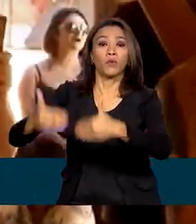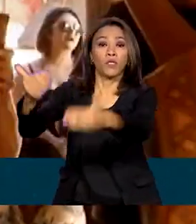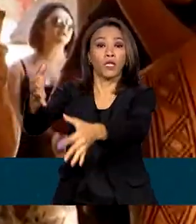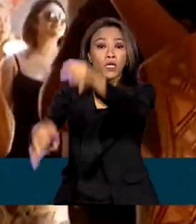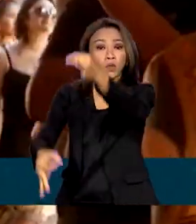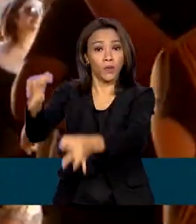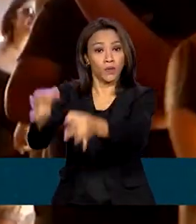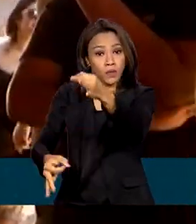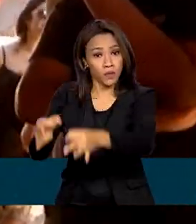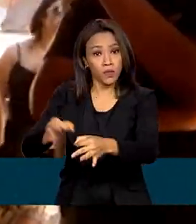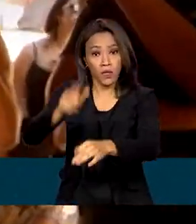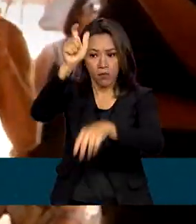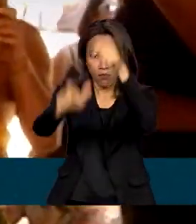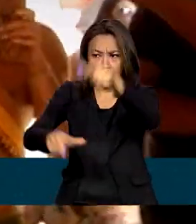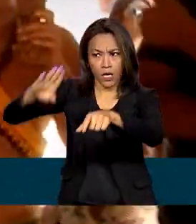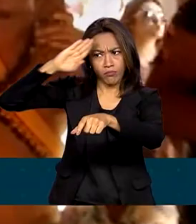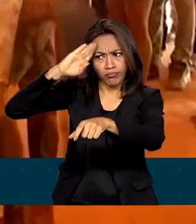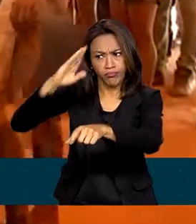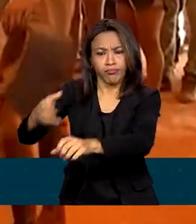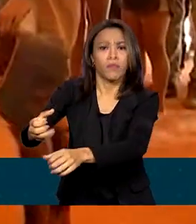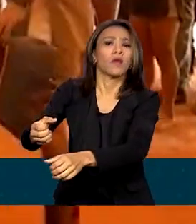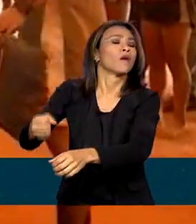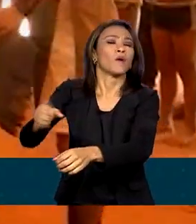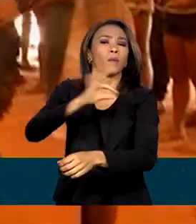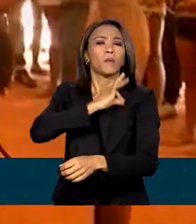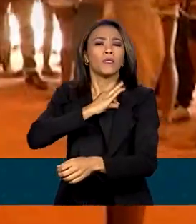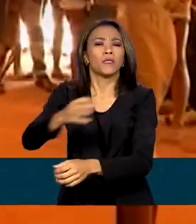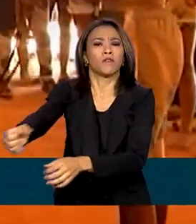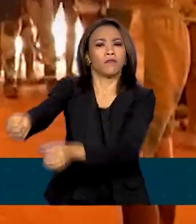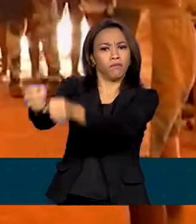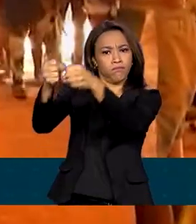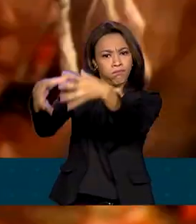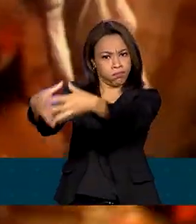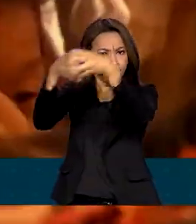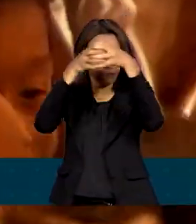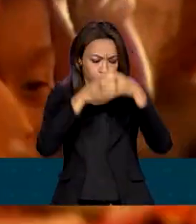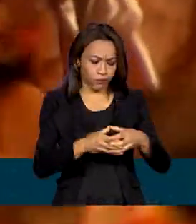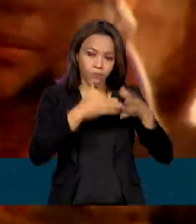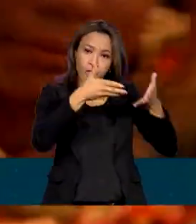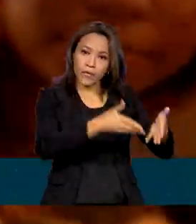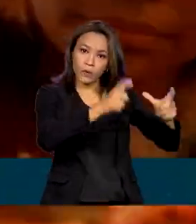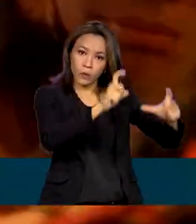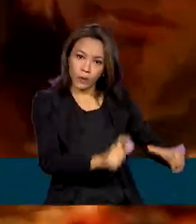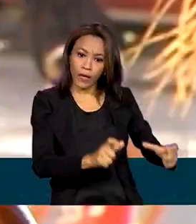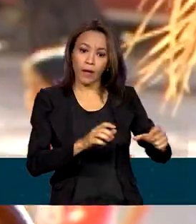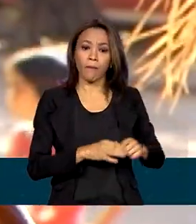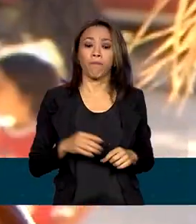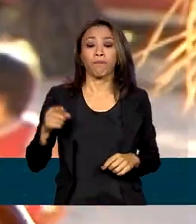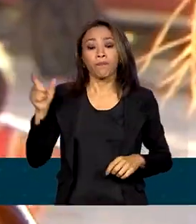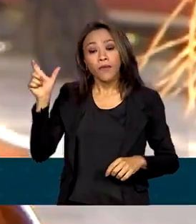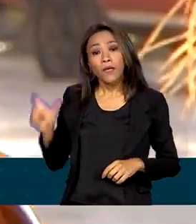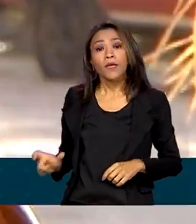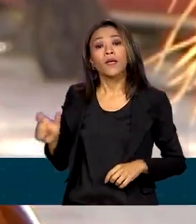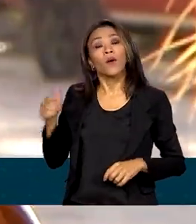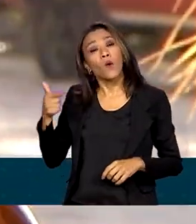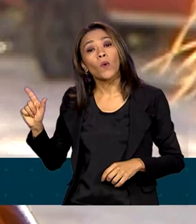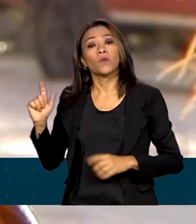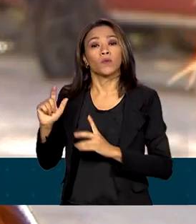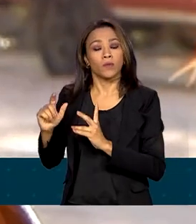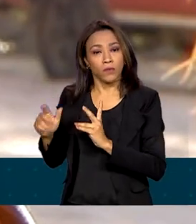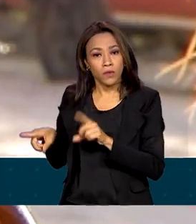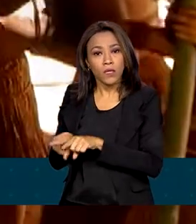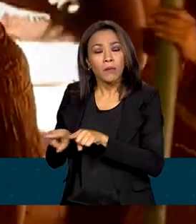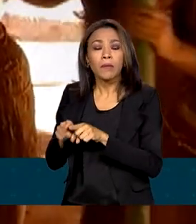Força Nacional para Itabela. A presidente da FUNAI, Joênia Uapixana, também se manifestou, pediu providências para